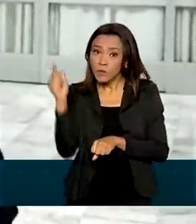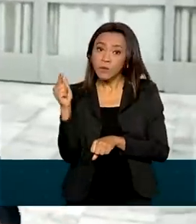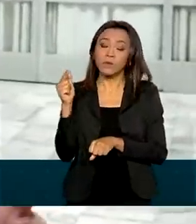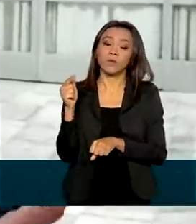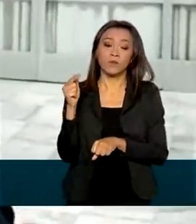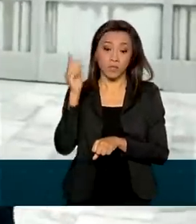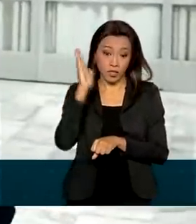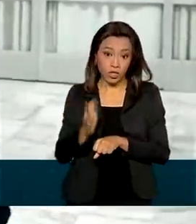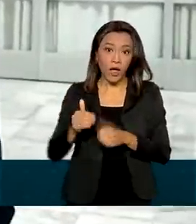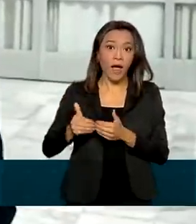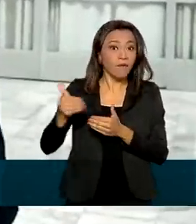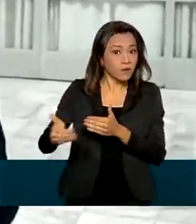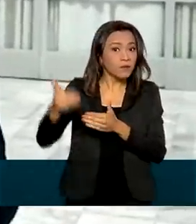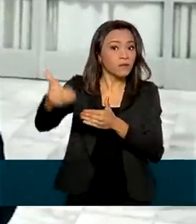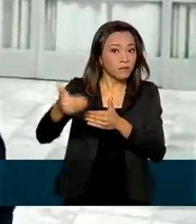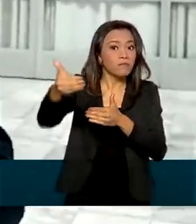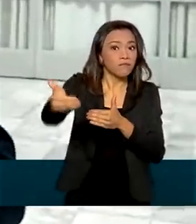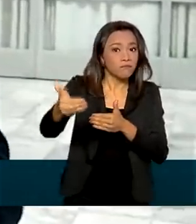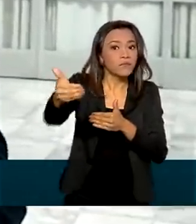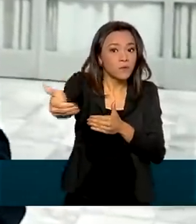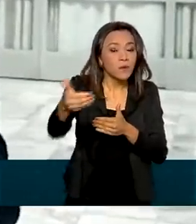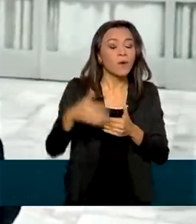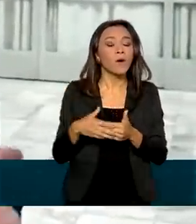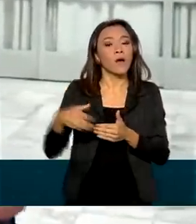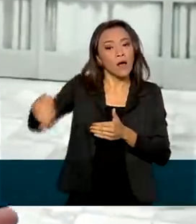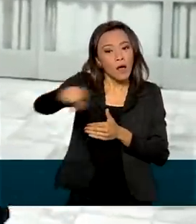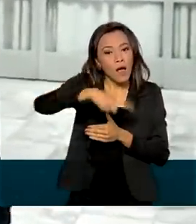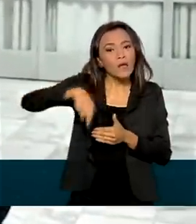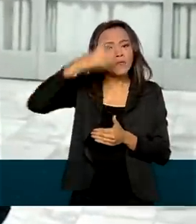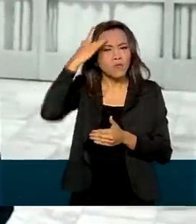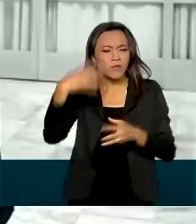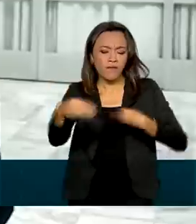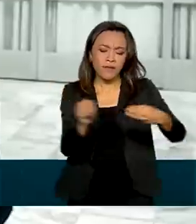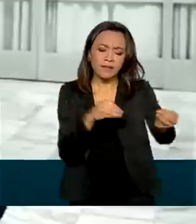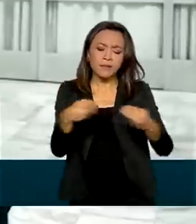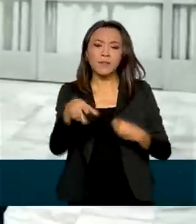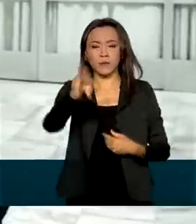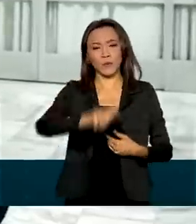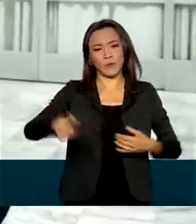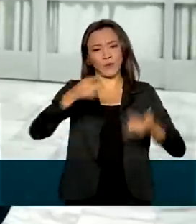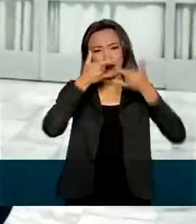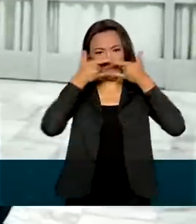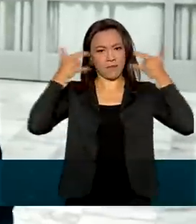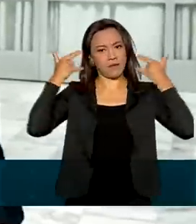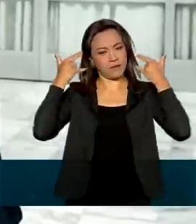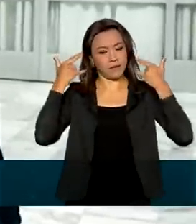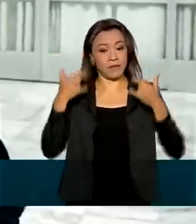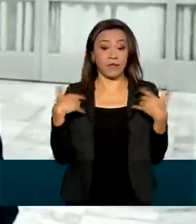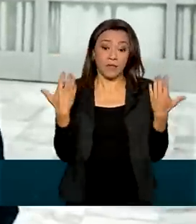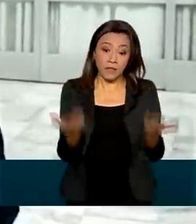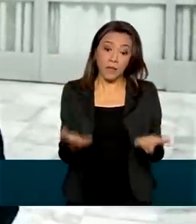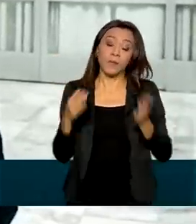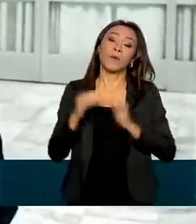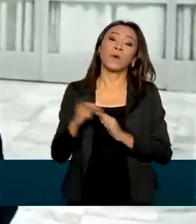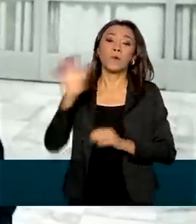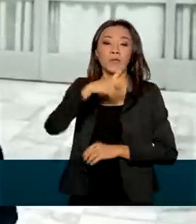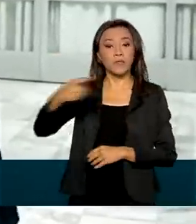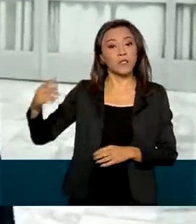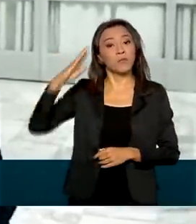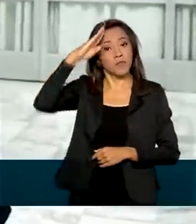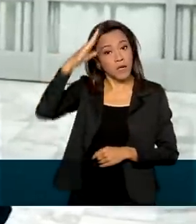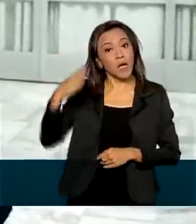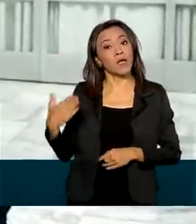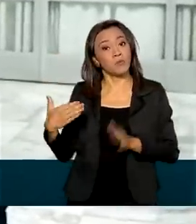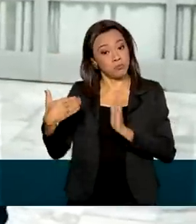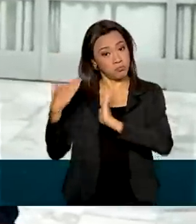já avançou, as pessoas já estão flexibilizando o uso das máscaras. O presidente pediu que fizesse um